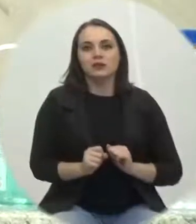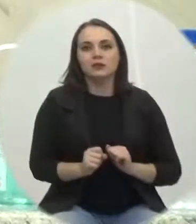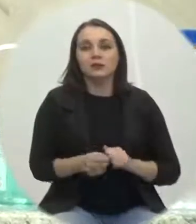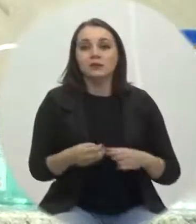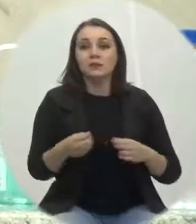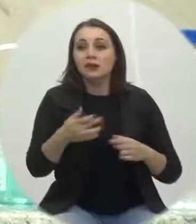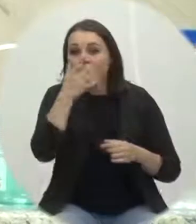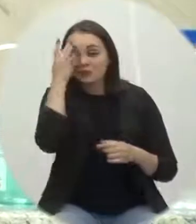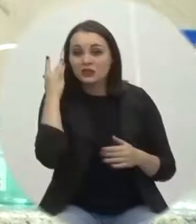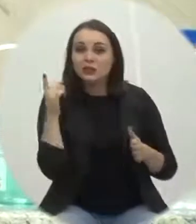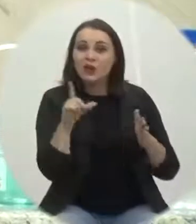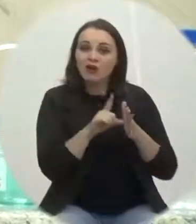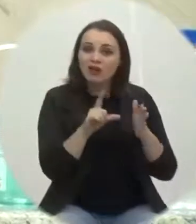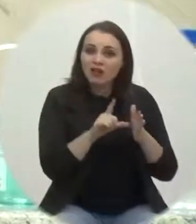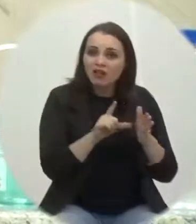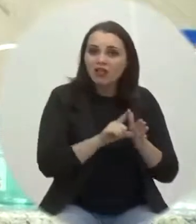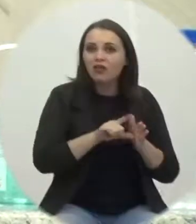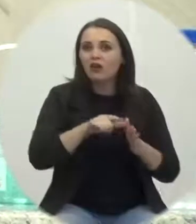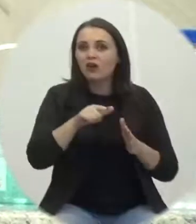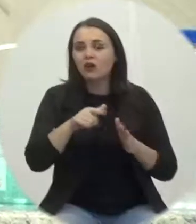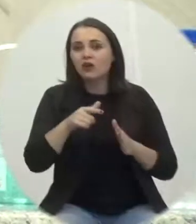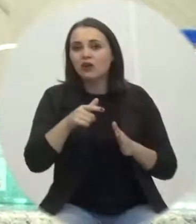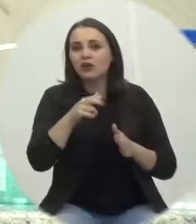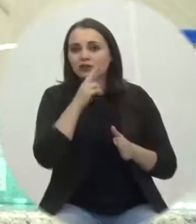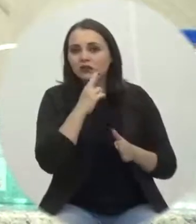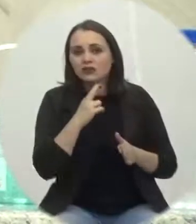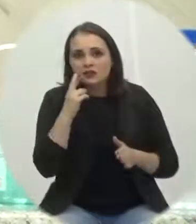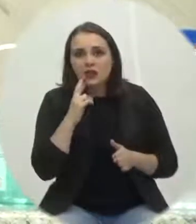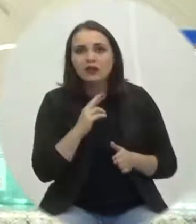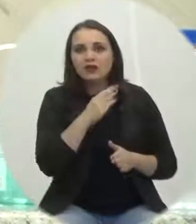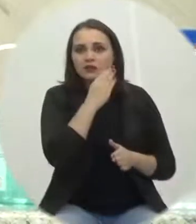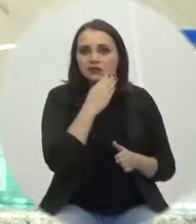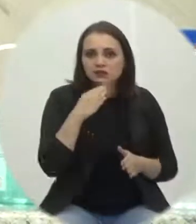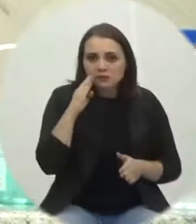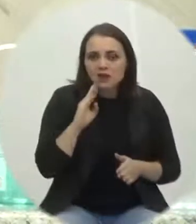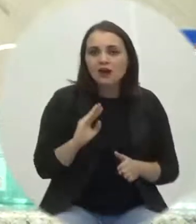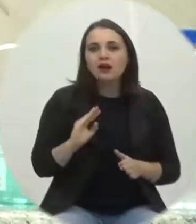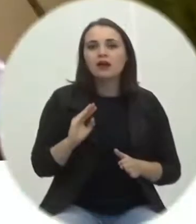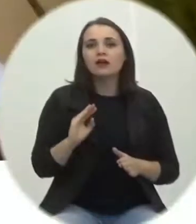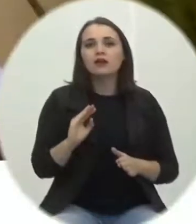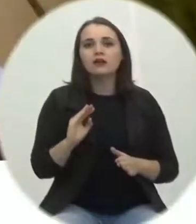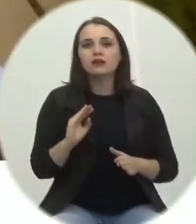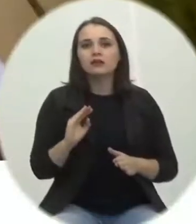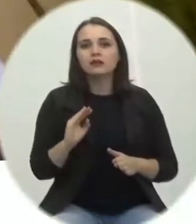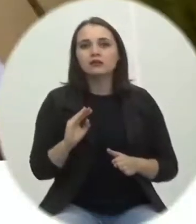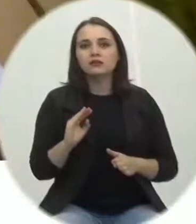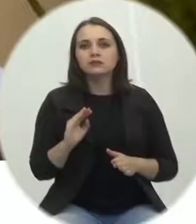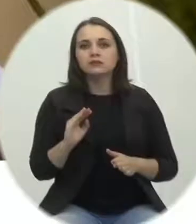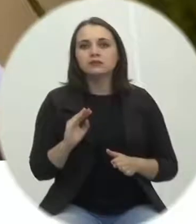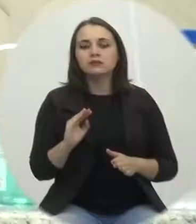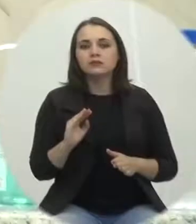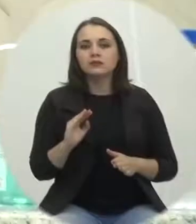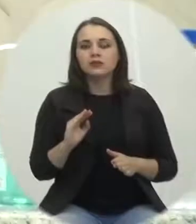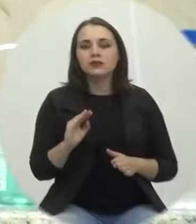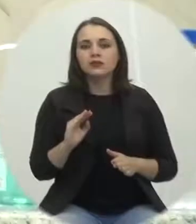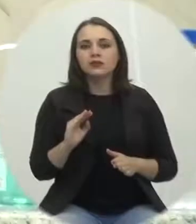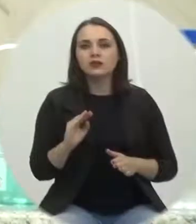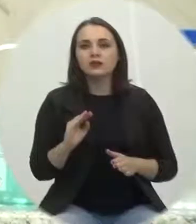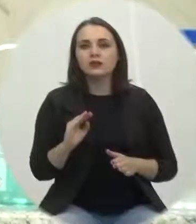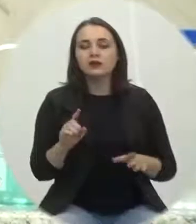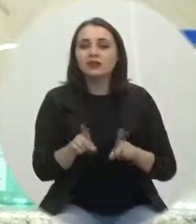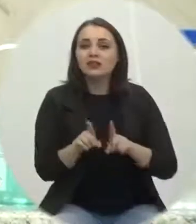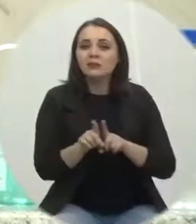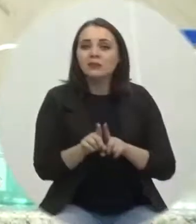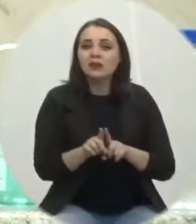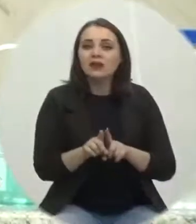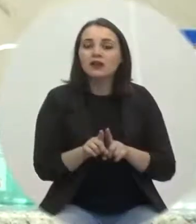comerciante, para os donos de bares e restaurantes... Eu sei do meu tempo, presidente. Obrigado, vereadora Giovanna. Que os donos de bares e restaurantes também